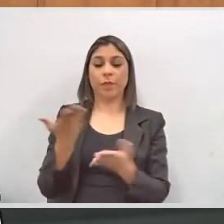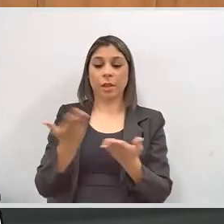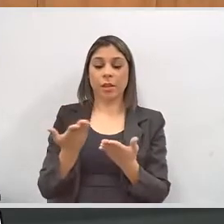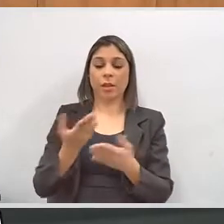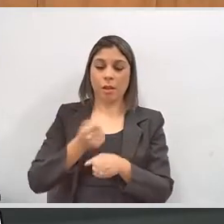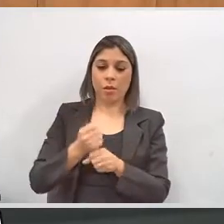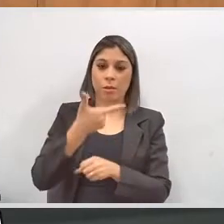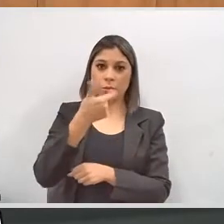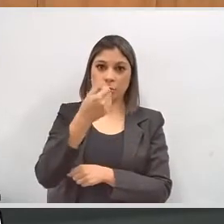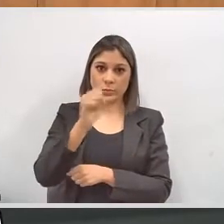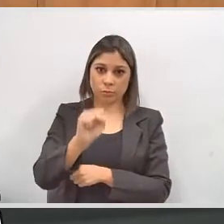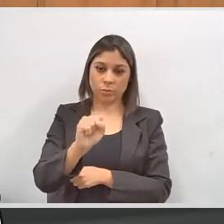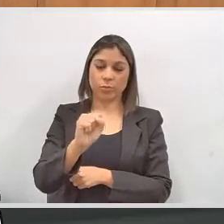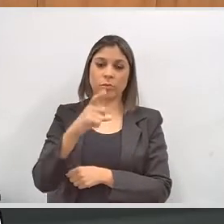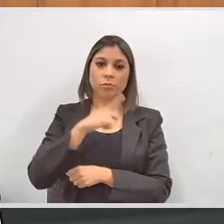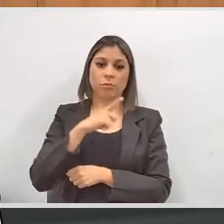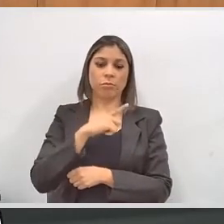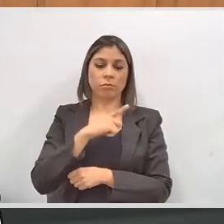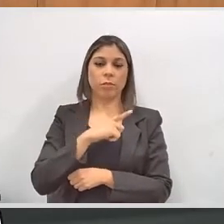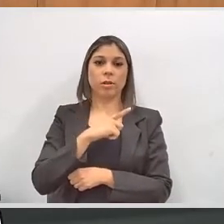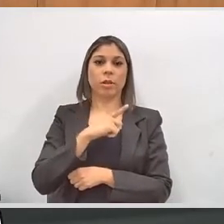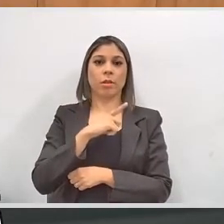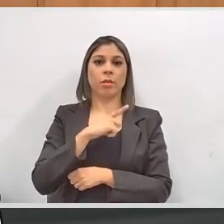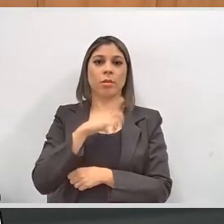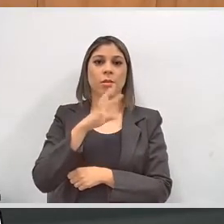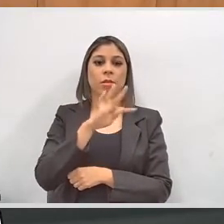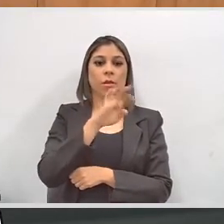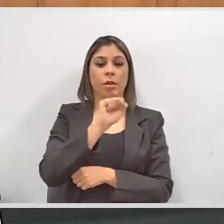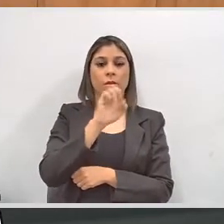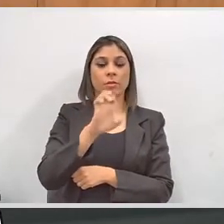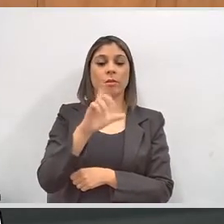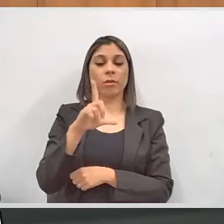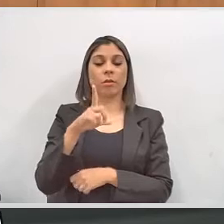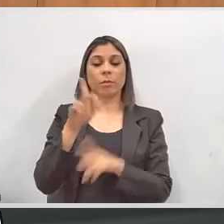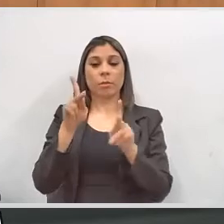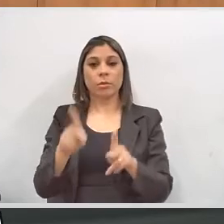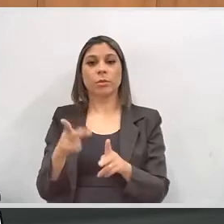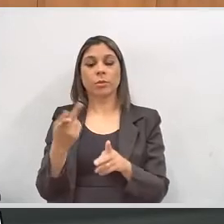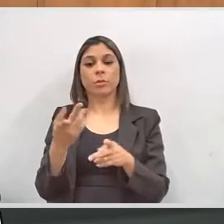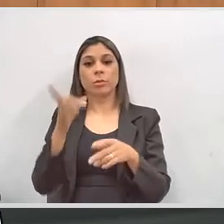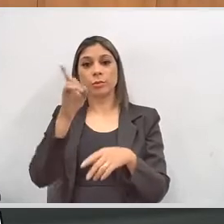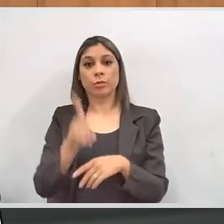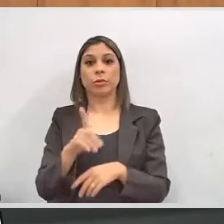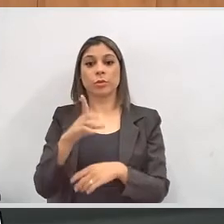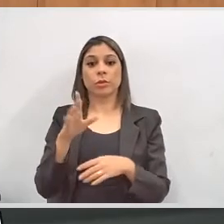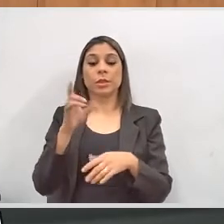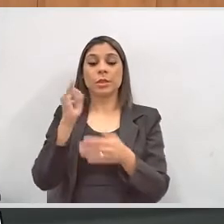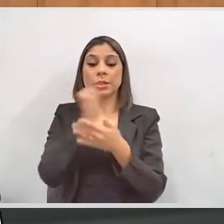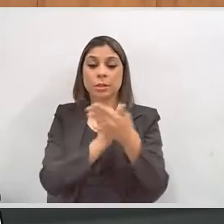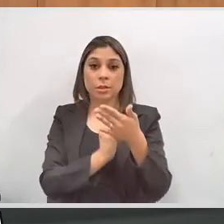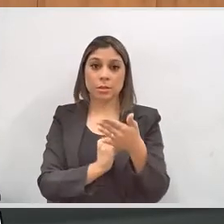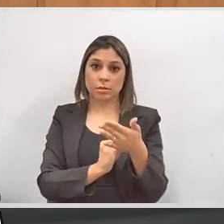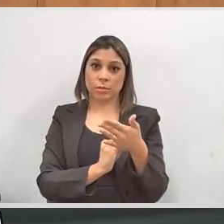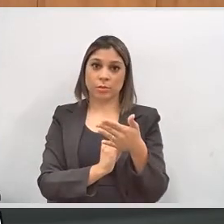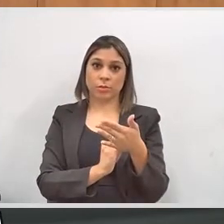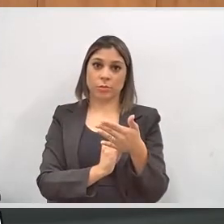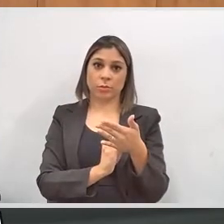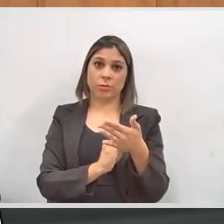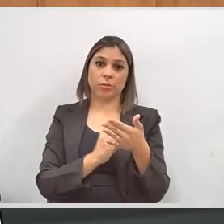Este ano, o TSE oferece uma oportunidade a mais ao eleitor com deficiência. O prazo para inscrição